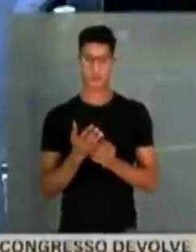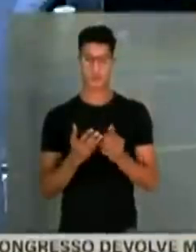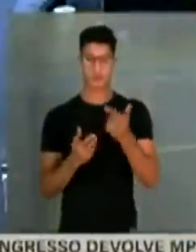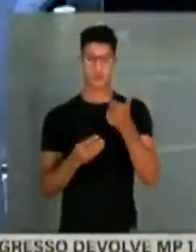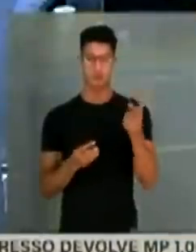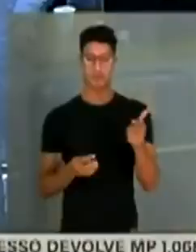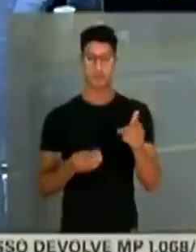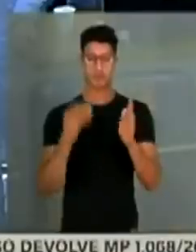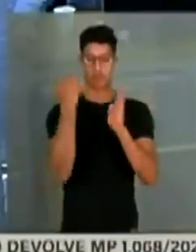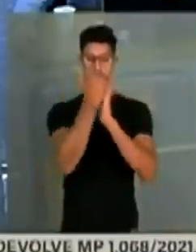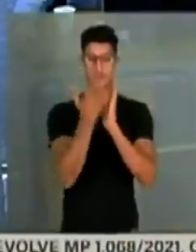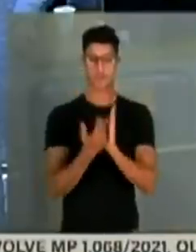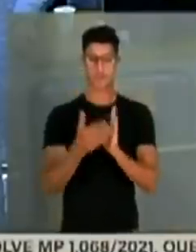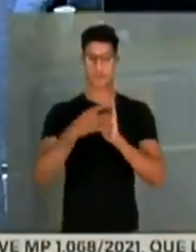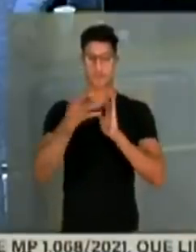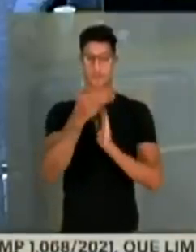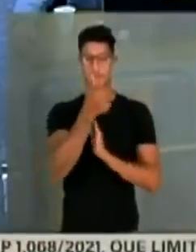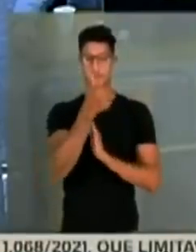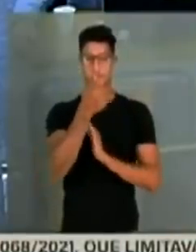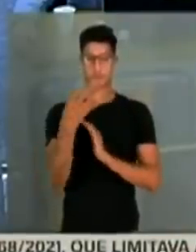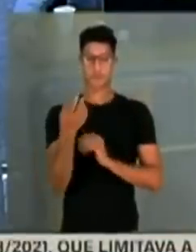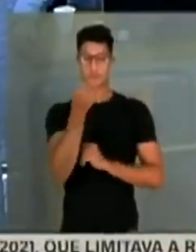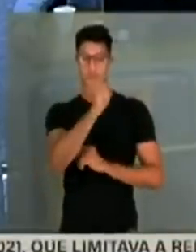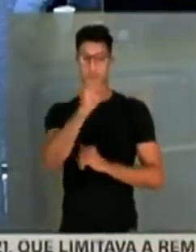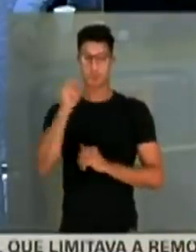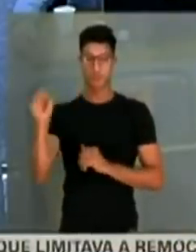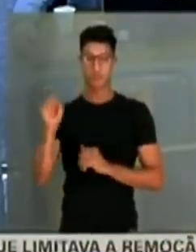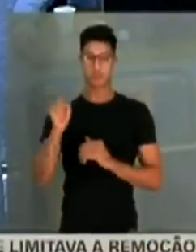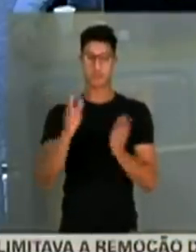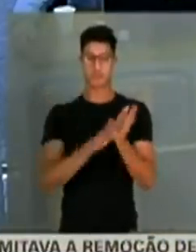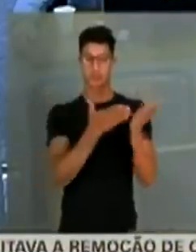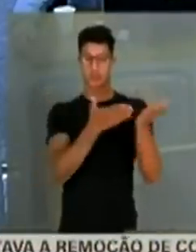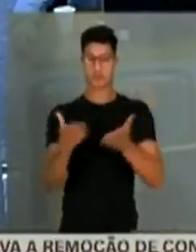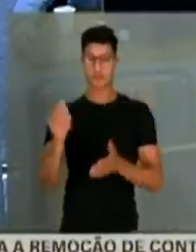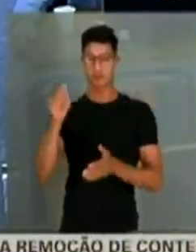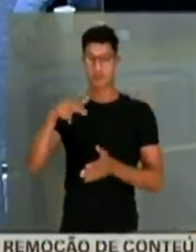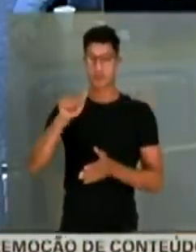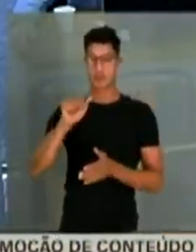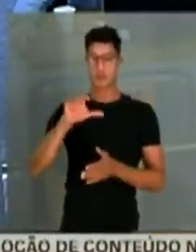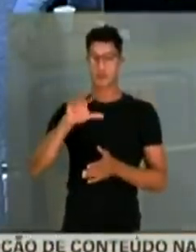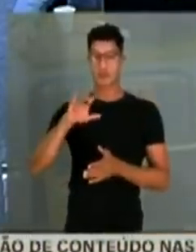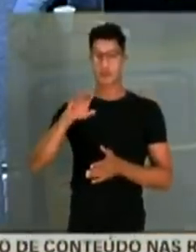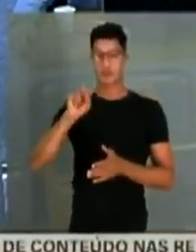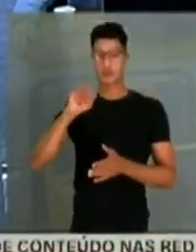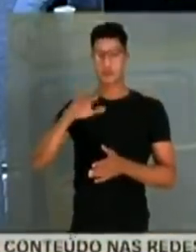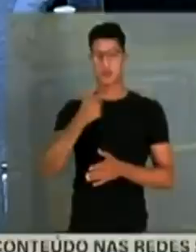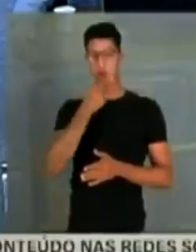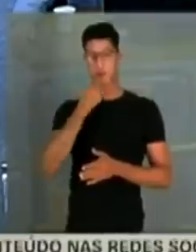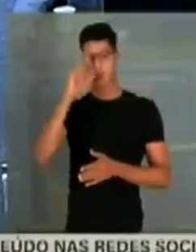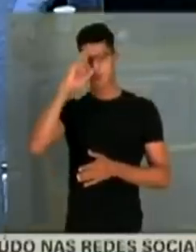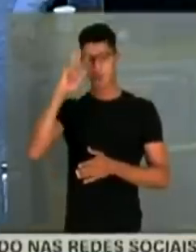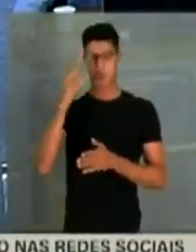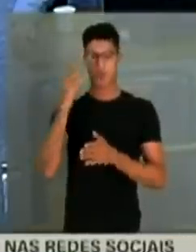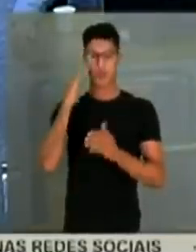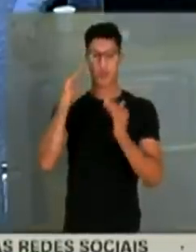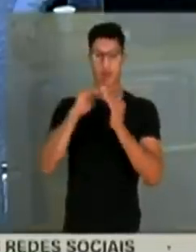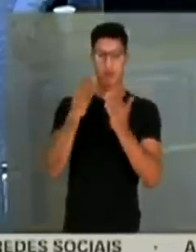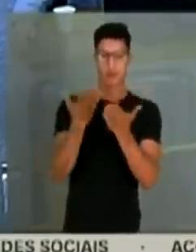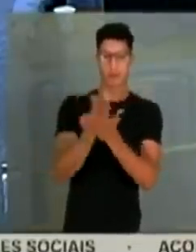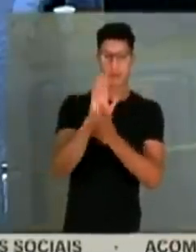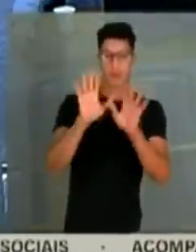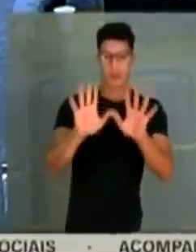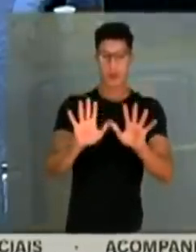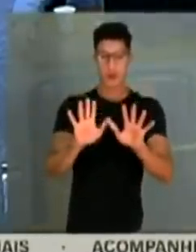Não tendo, então, submeto a apreciação ao requerimento 1488 de convocação da senhora Ana Cristina Bolsonaro. A senhora senadora e senhores senadores concordam,